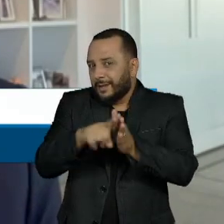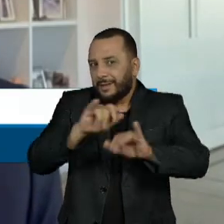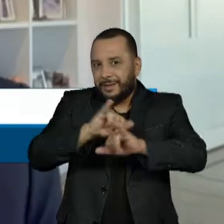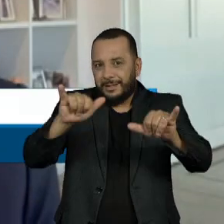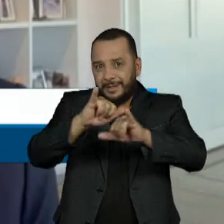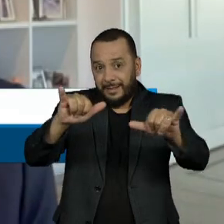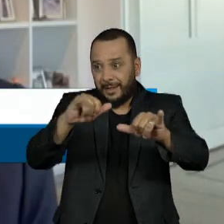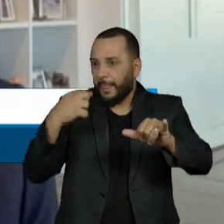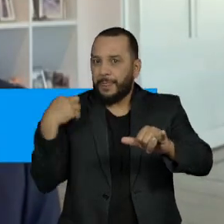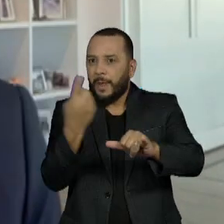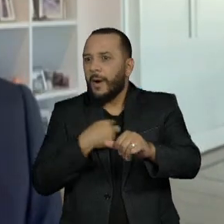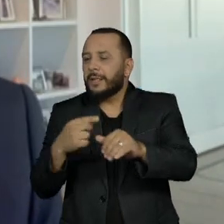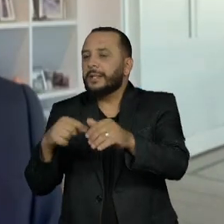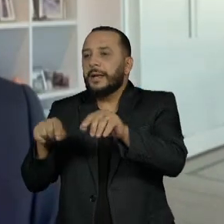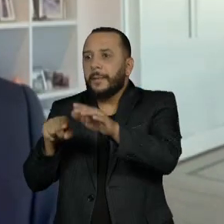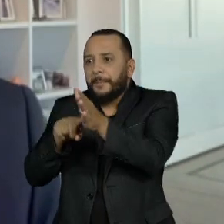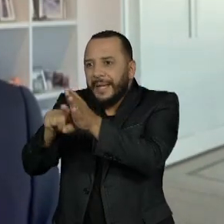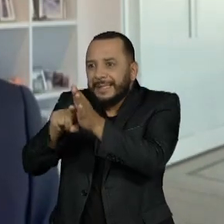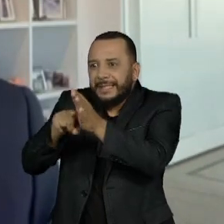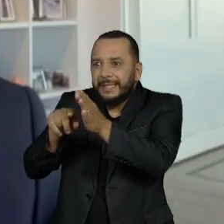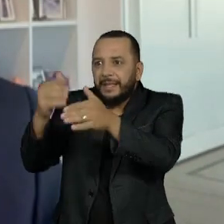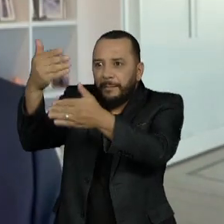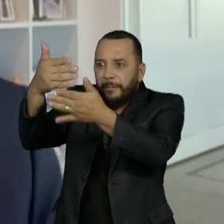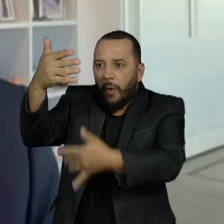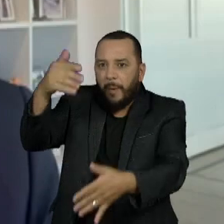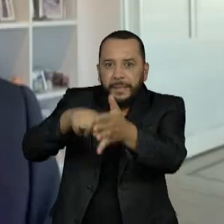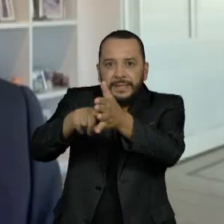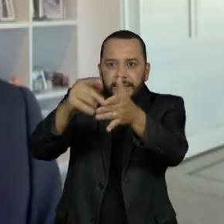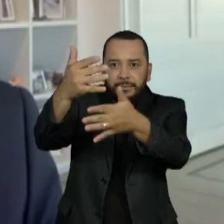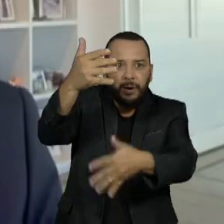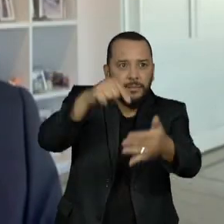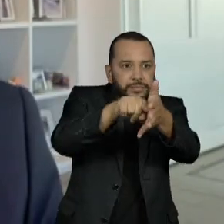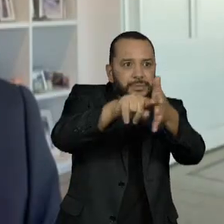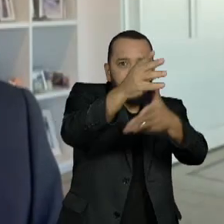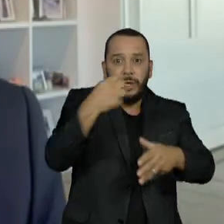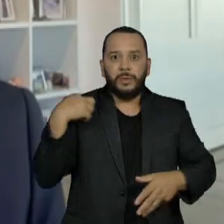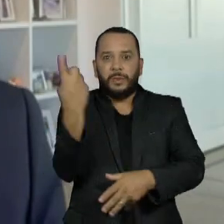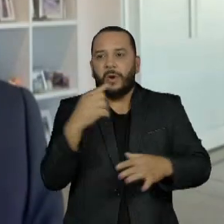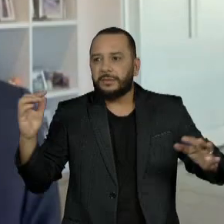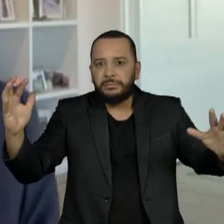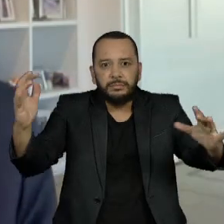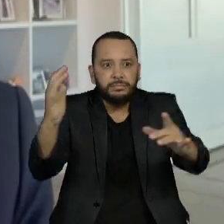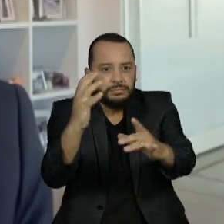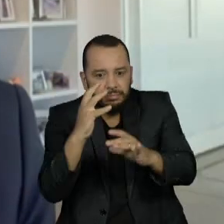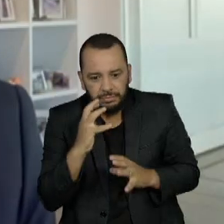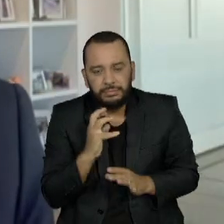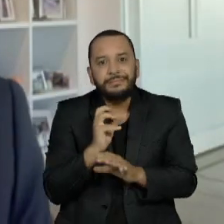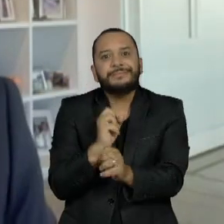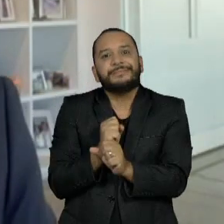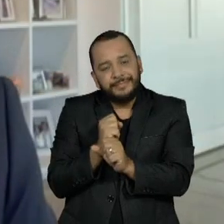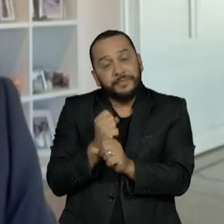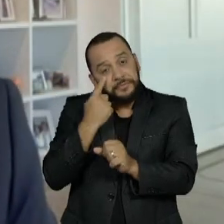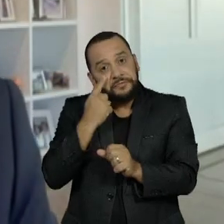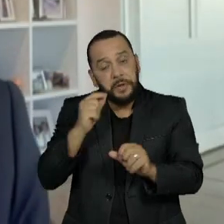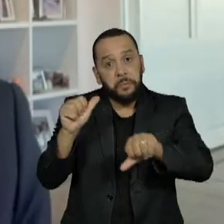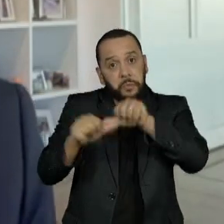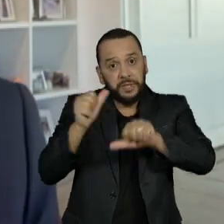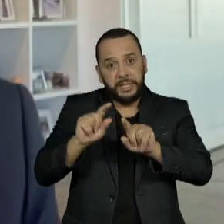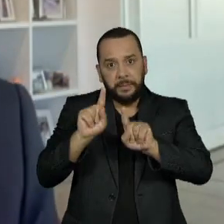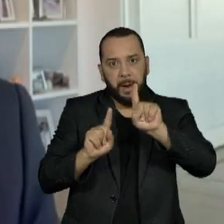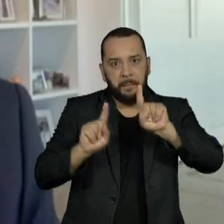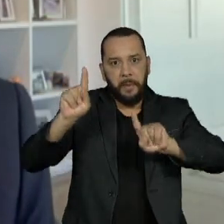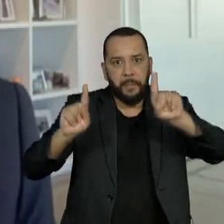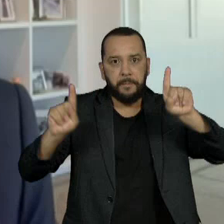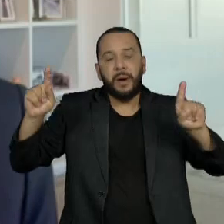Pesquisa das Pesquisas com certeza vai sofrer alterações. Muitas capitais já apresentam um quadro bem